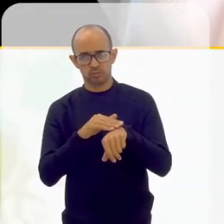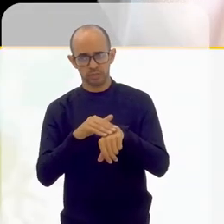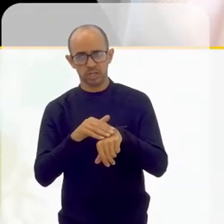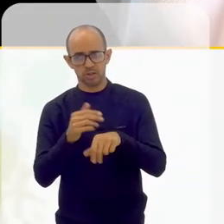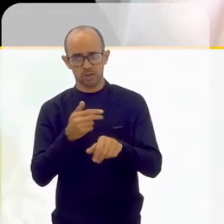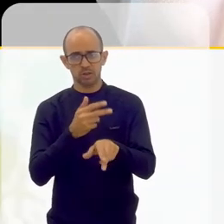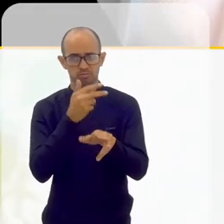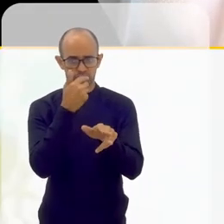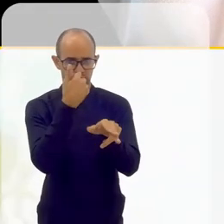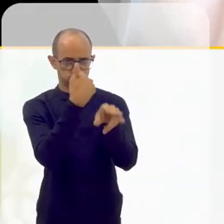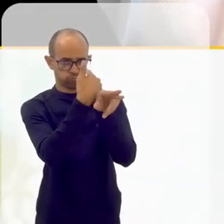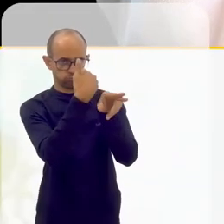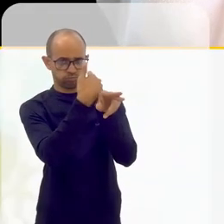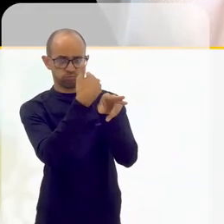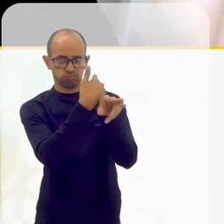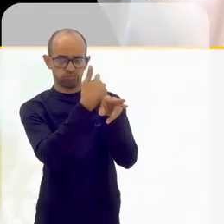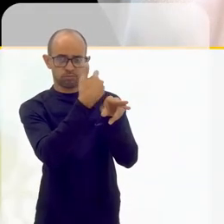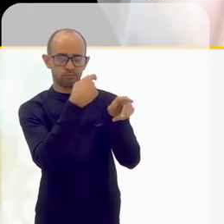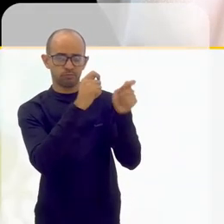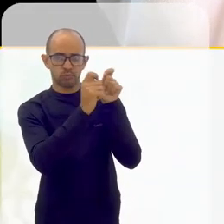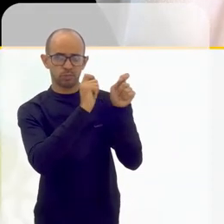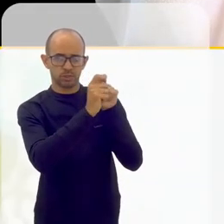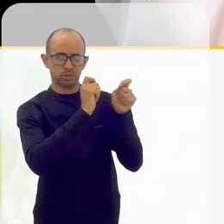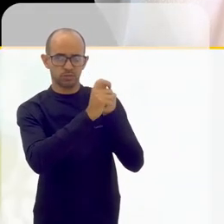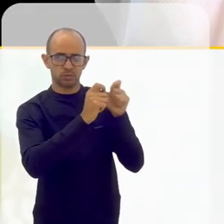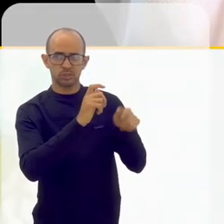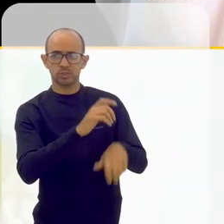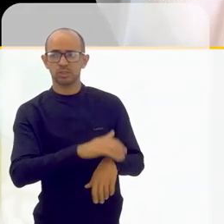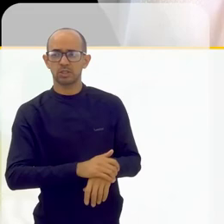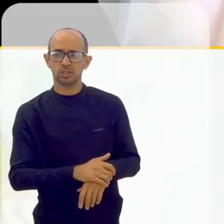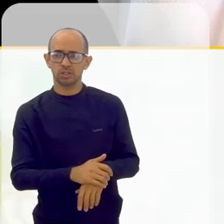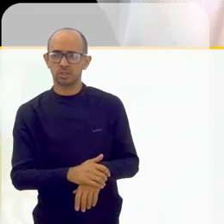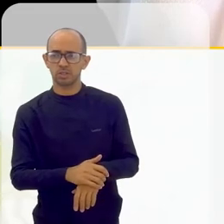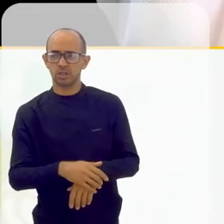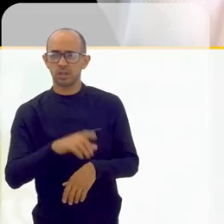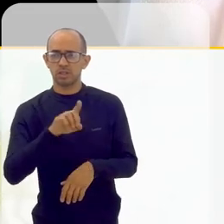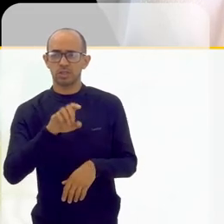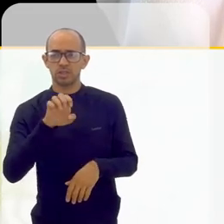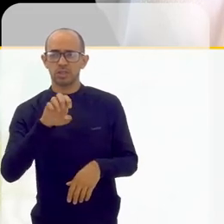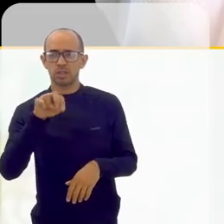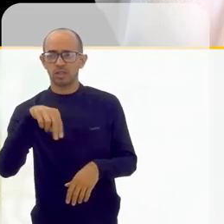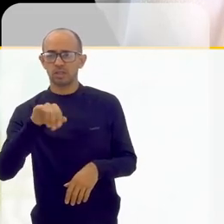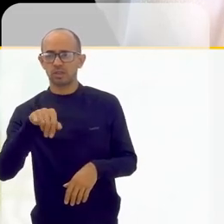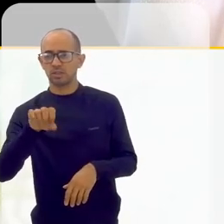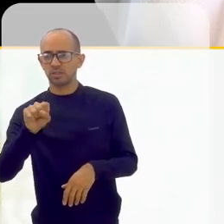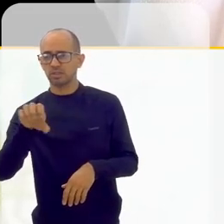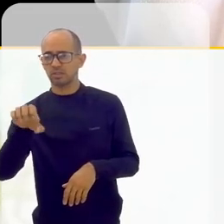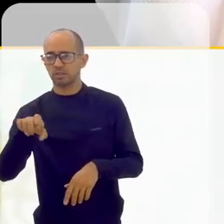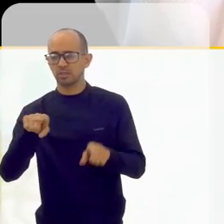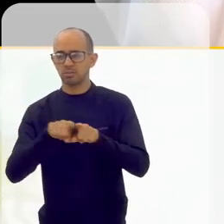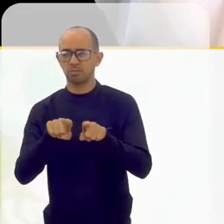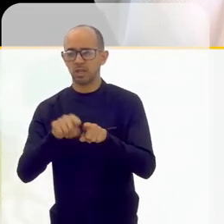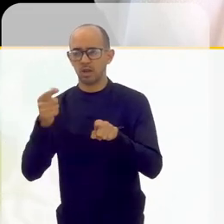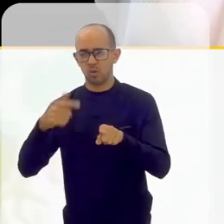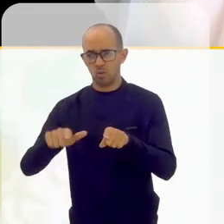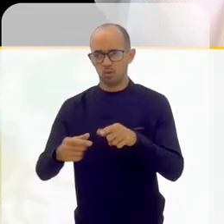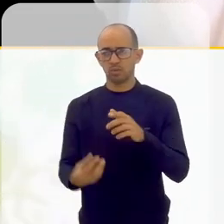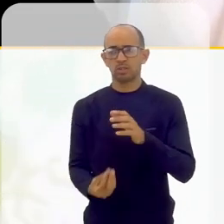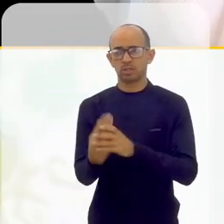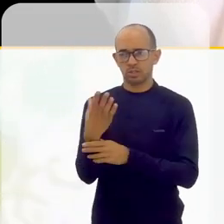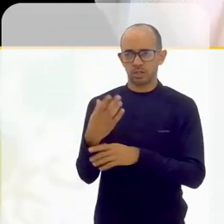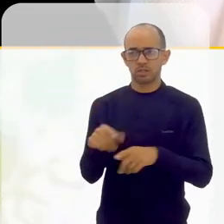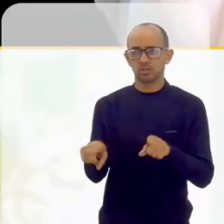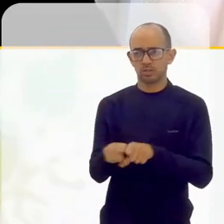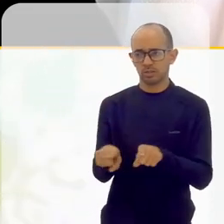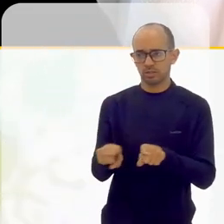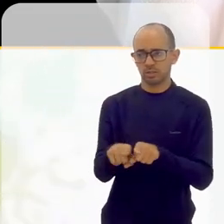online. Material precioso. Muito precioso. A Denise, inclusive, que é a outra criadora, que criou junto